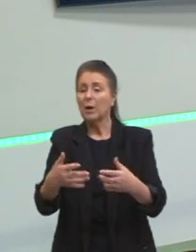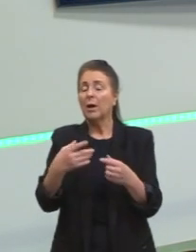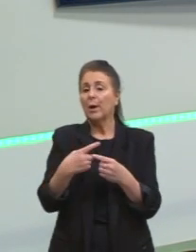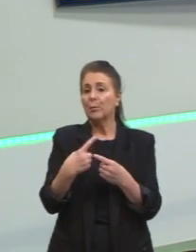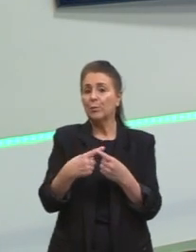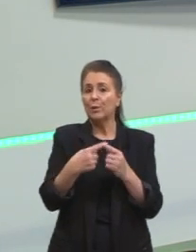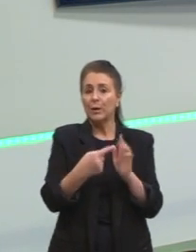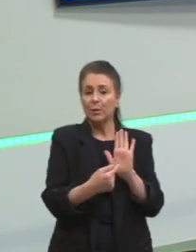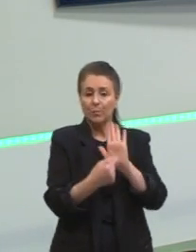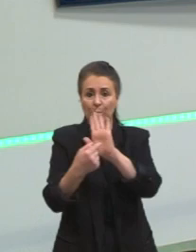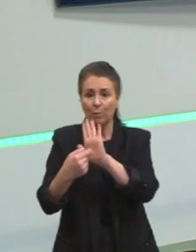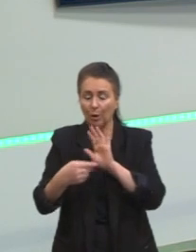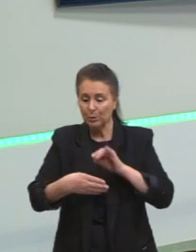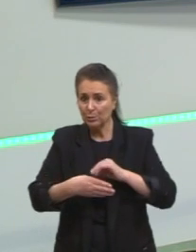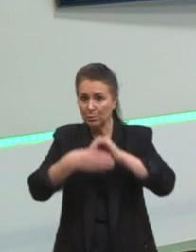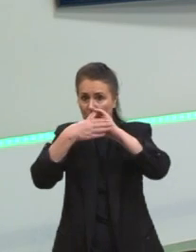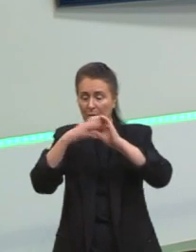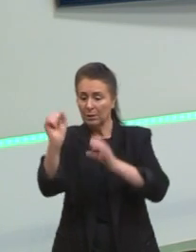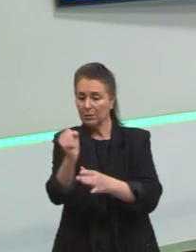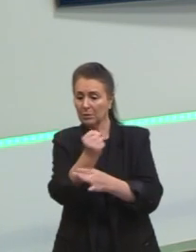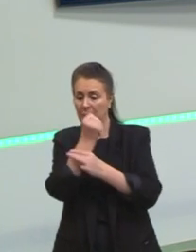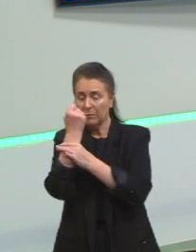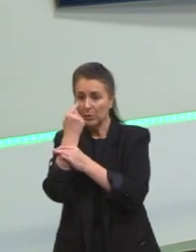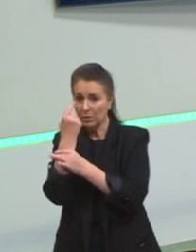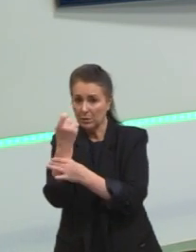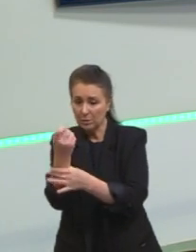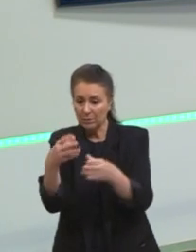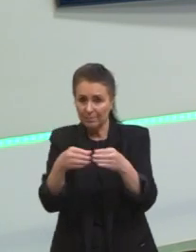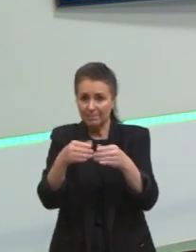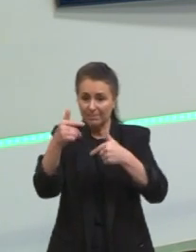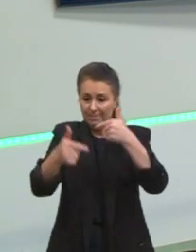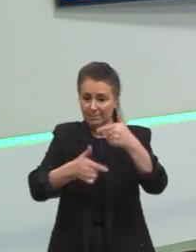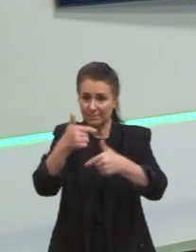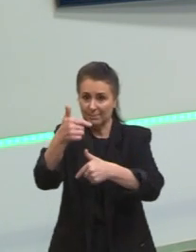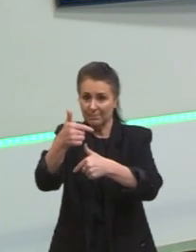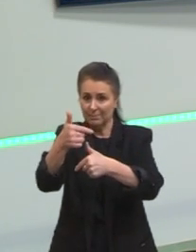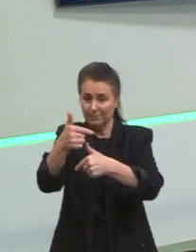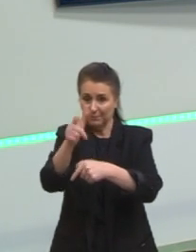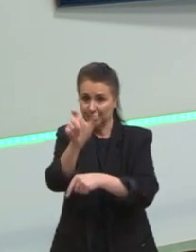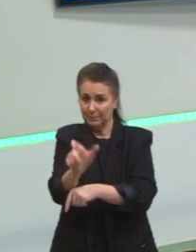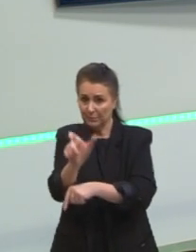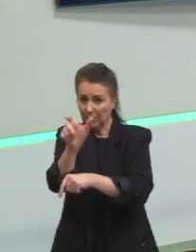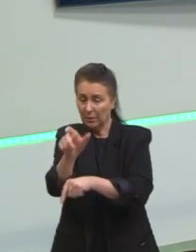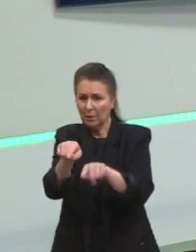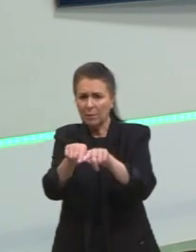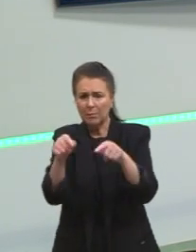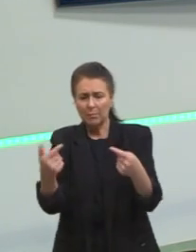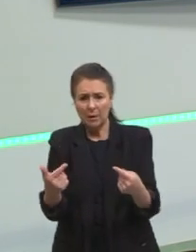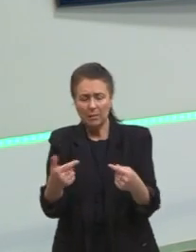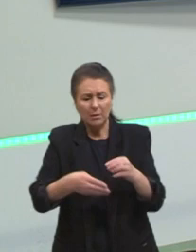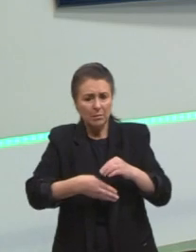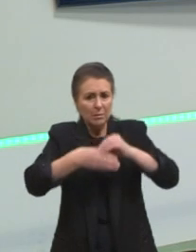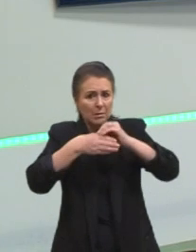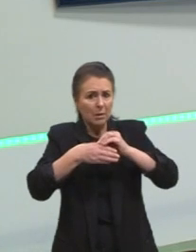defendem interesses da classe trabalhadora e, ao mesmo tempo, parece que o líder populista abandona os